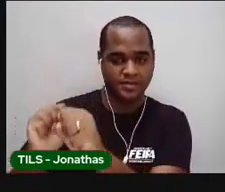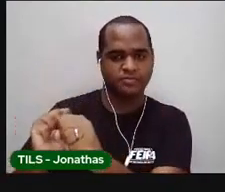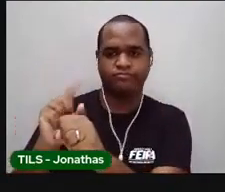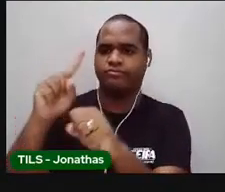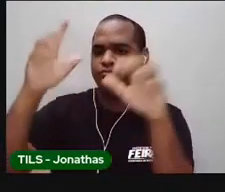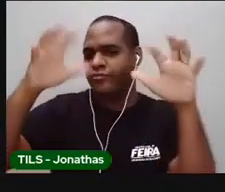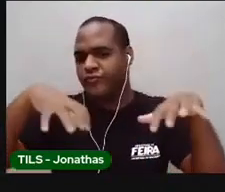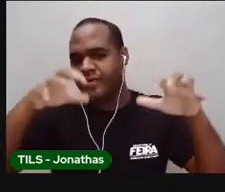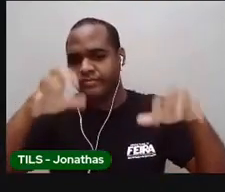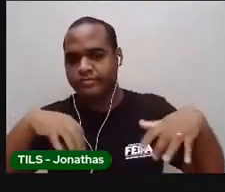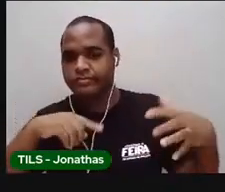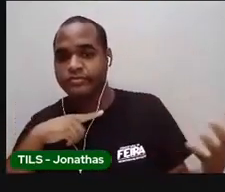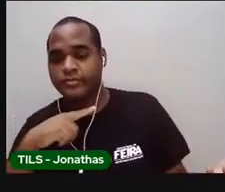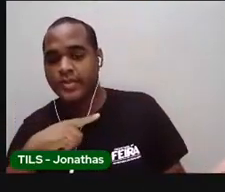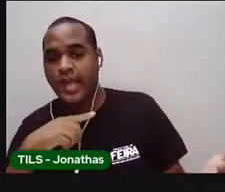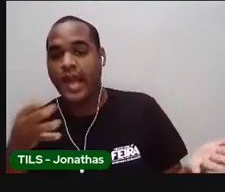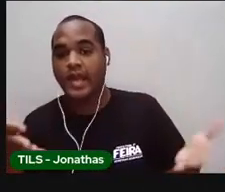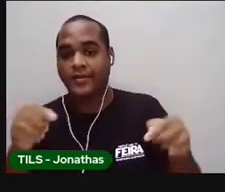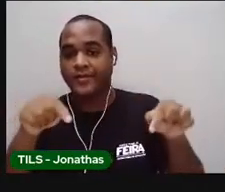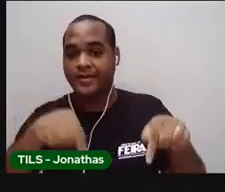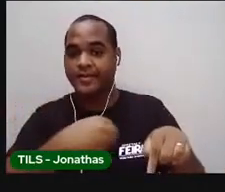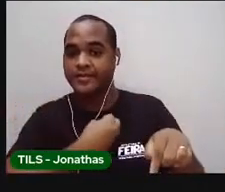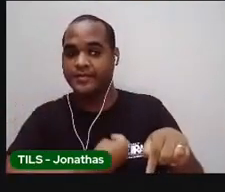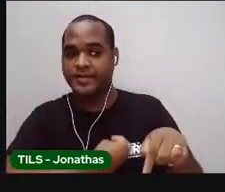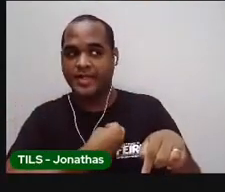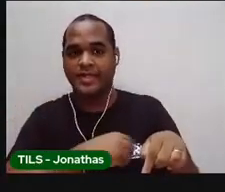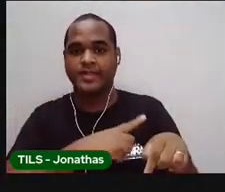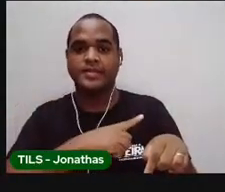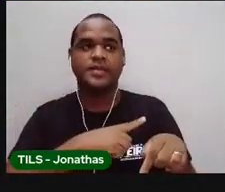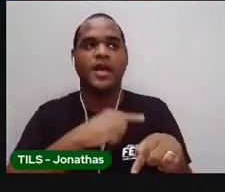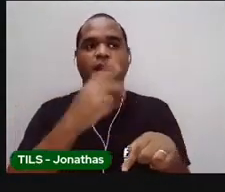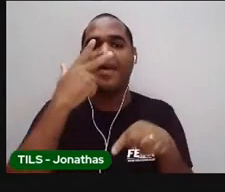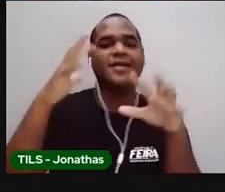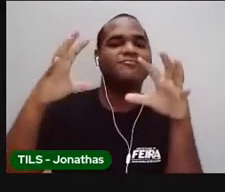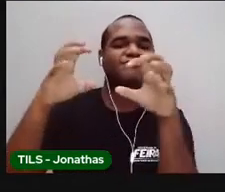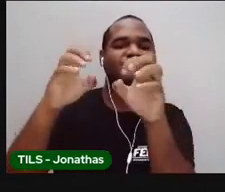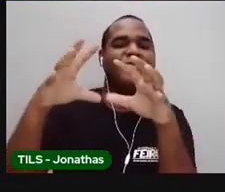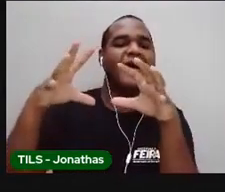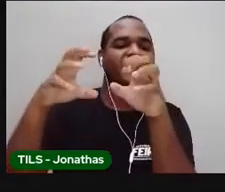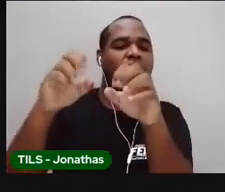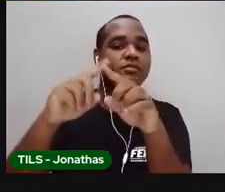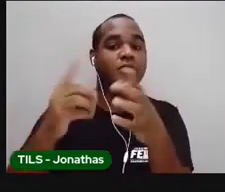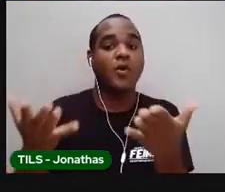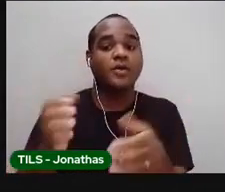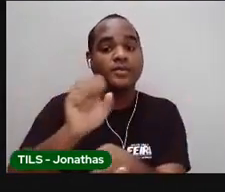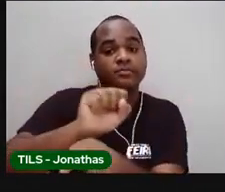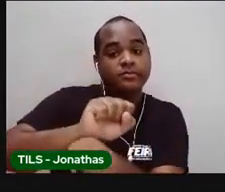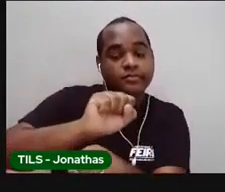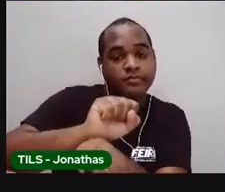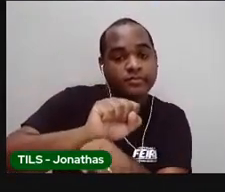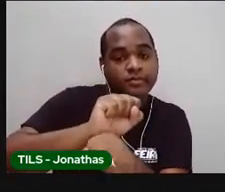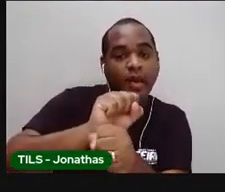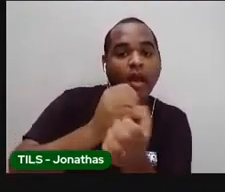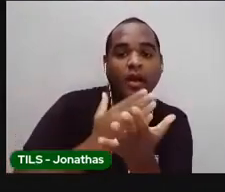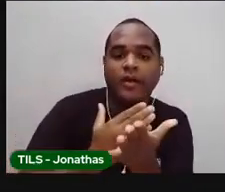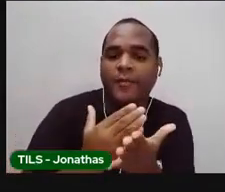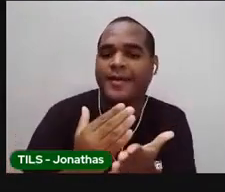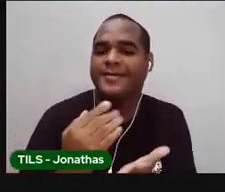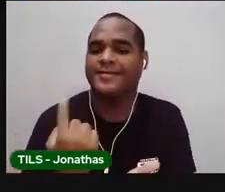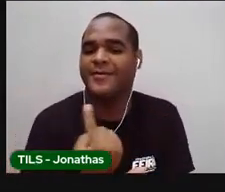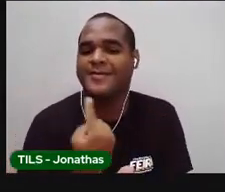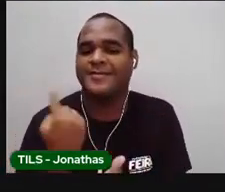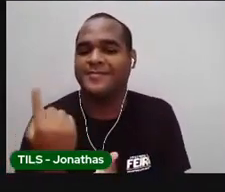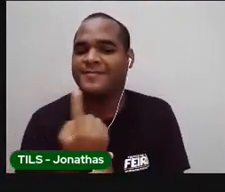Ou está chovendo? Aqui onde eu estou agora está um pouquinho nublado, estou esperando que comece um solzinho bem quentinho.